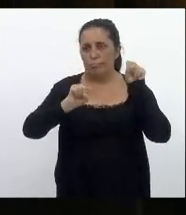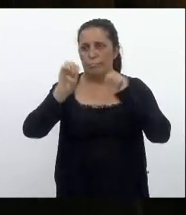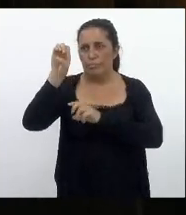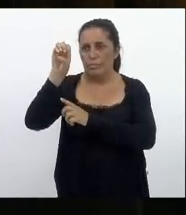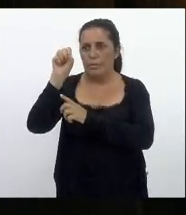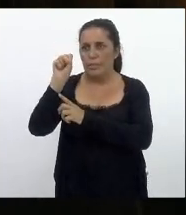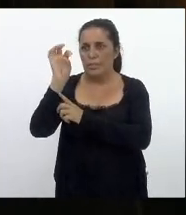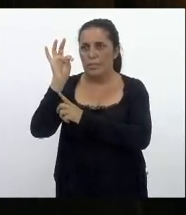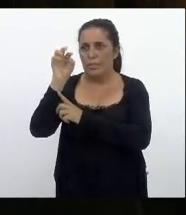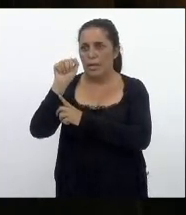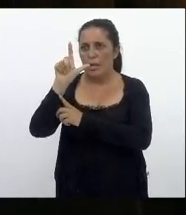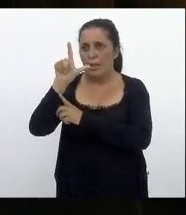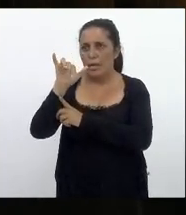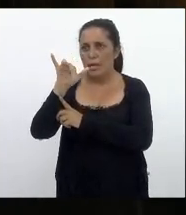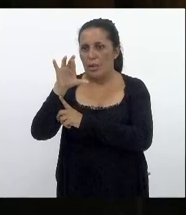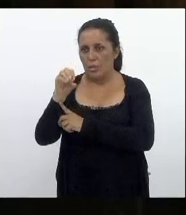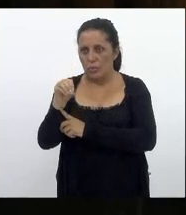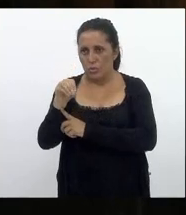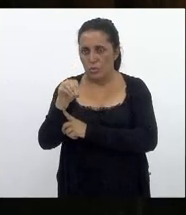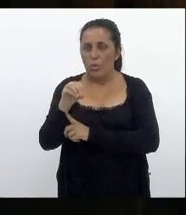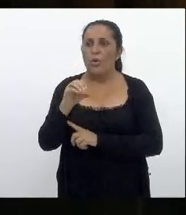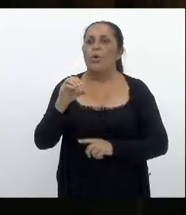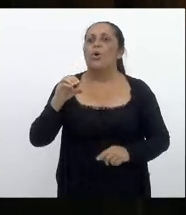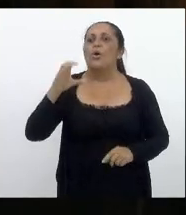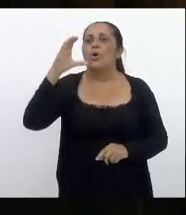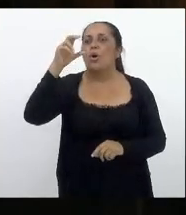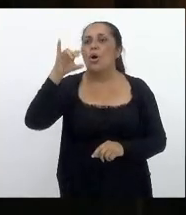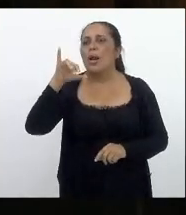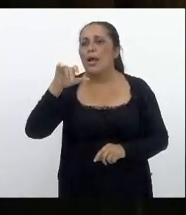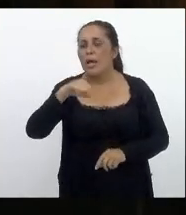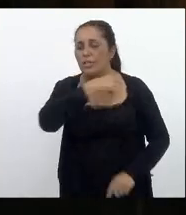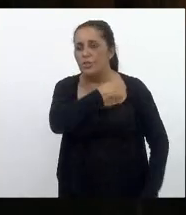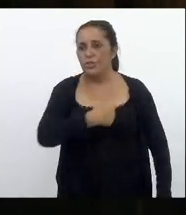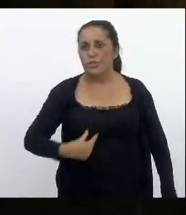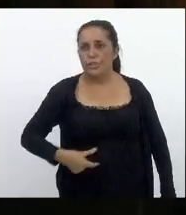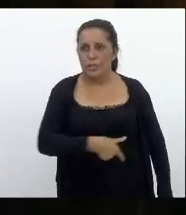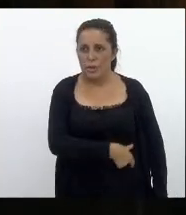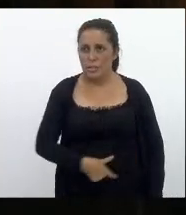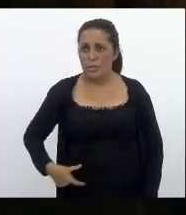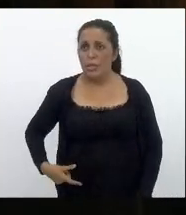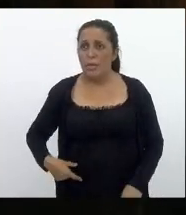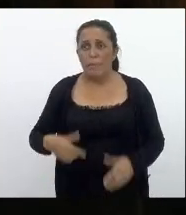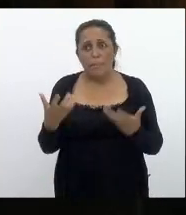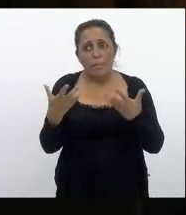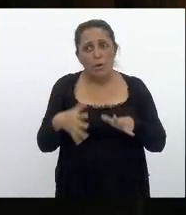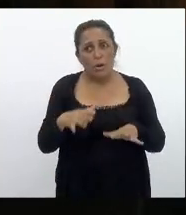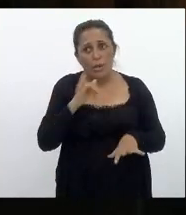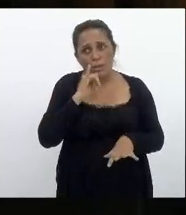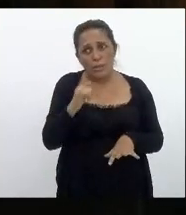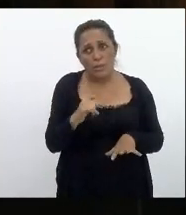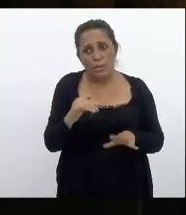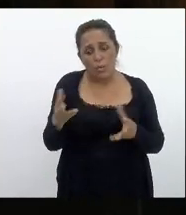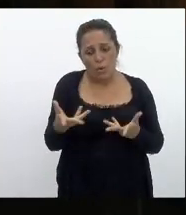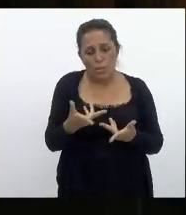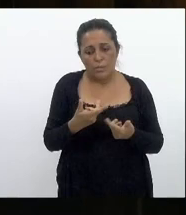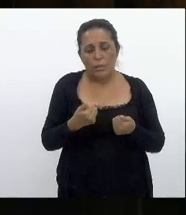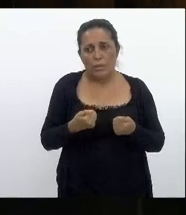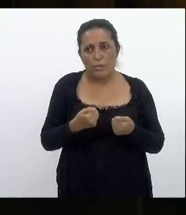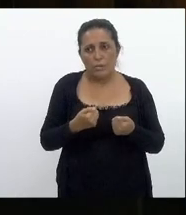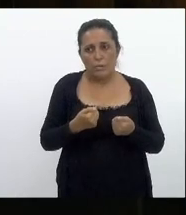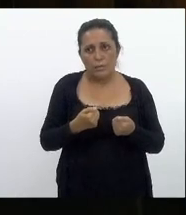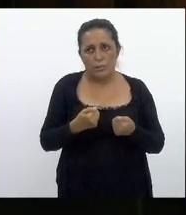coreanos e chineses e isso não quer dizer que a qualidade do serviço